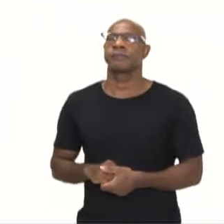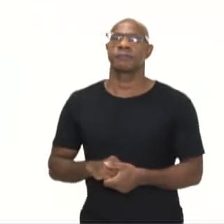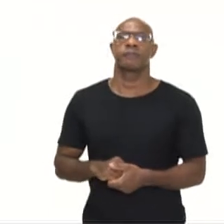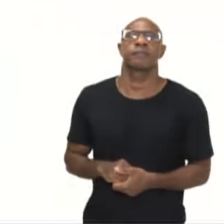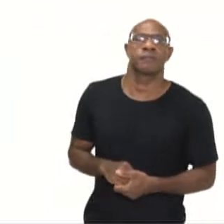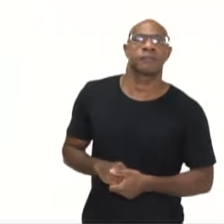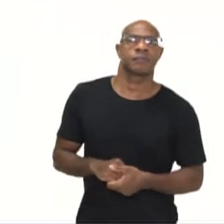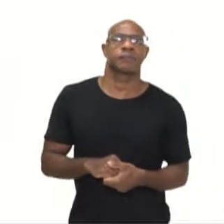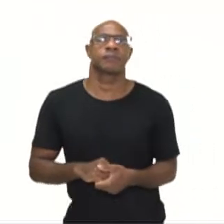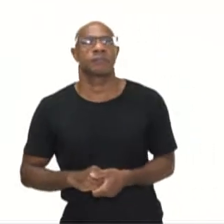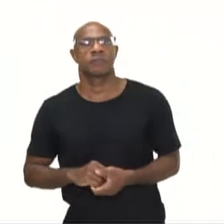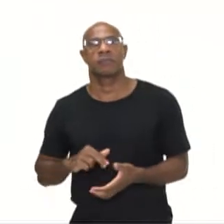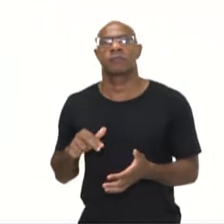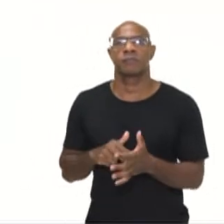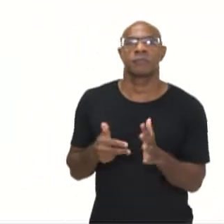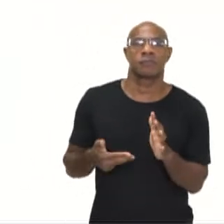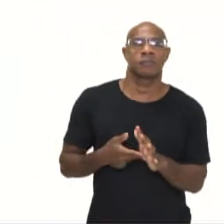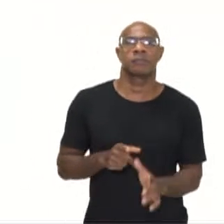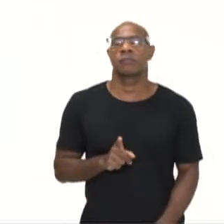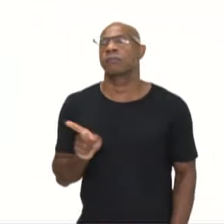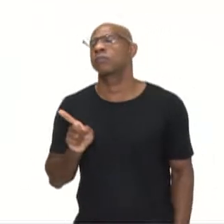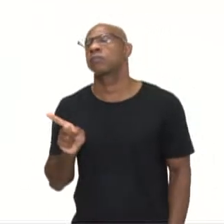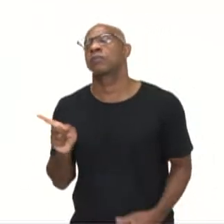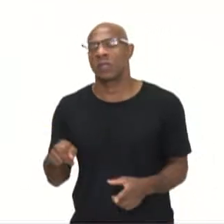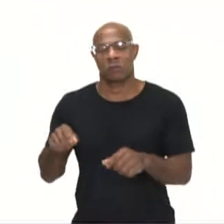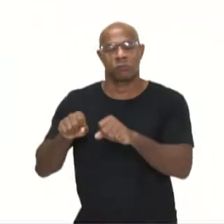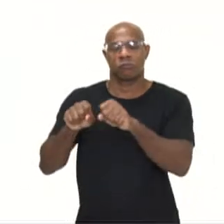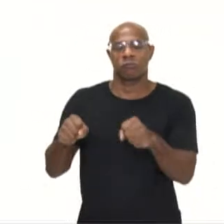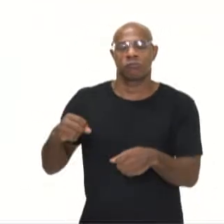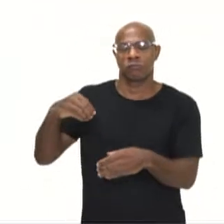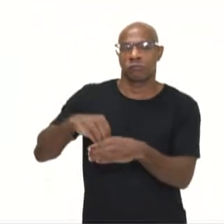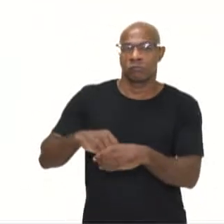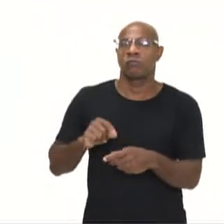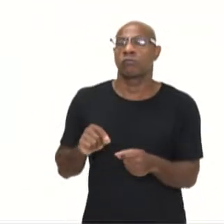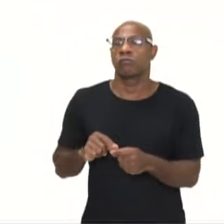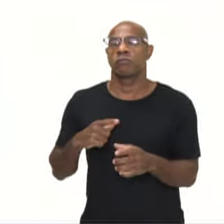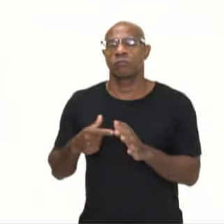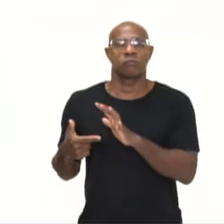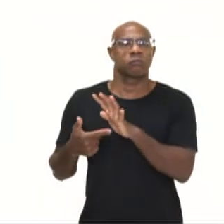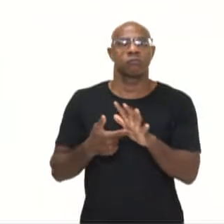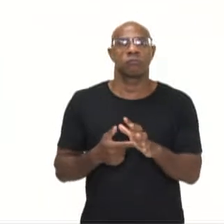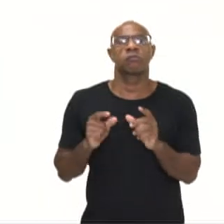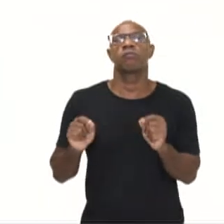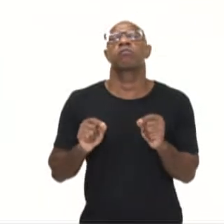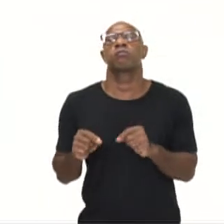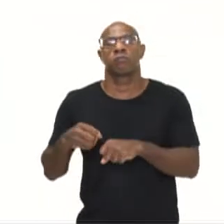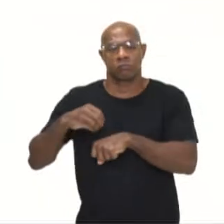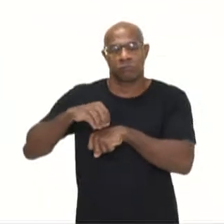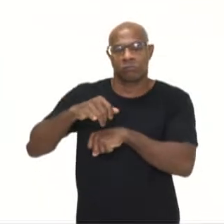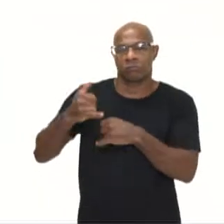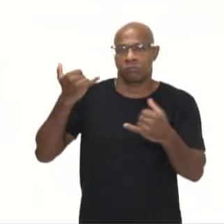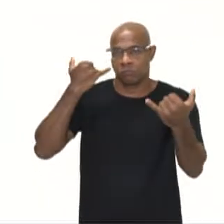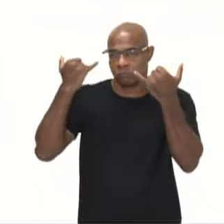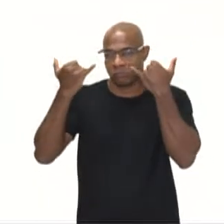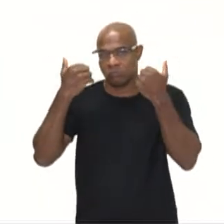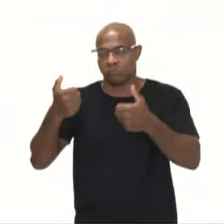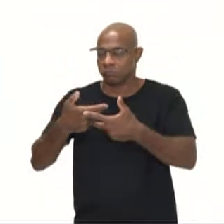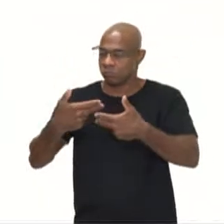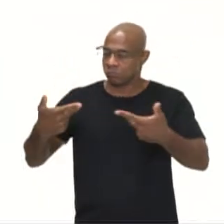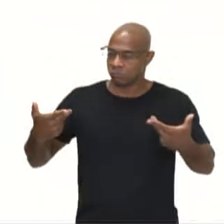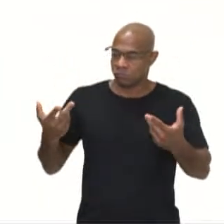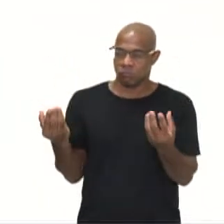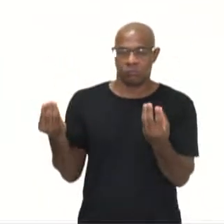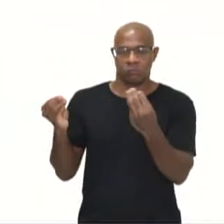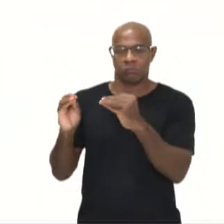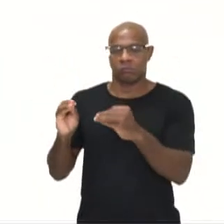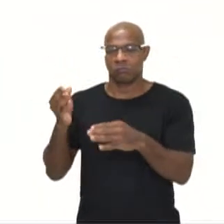dito de um dispositivo ou sistema que crea, presenta, transporta ou almacena informação